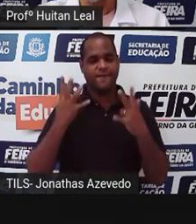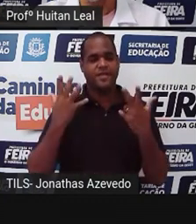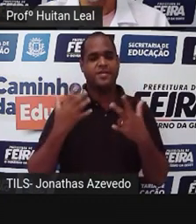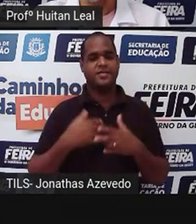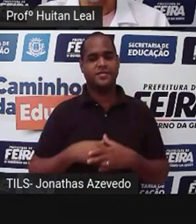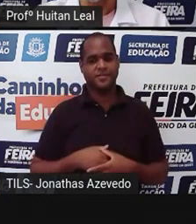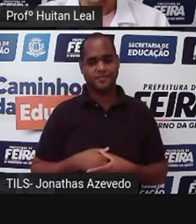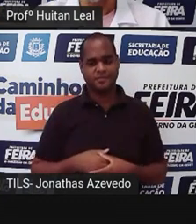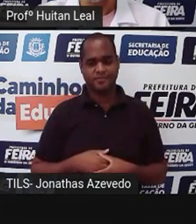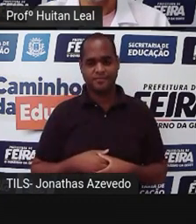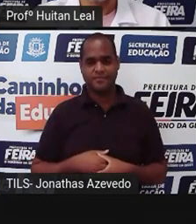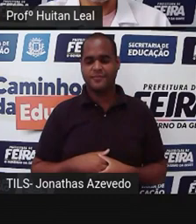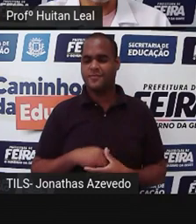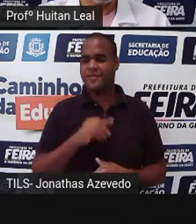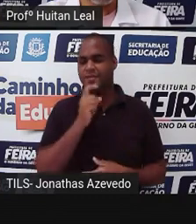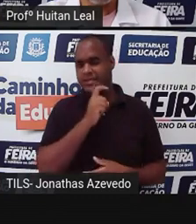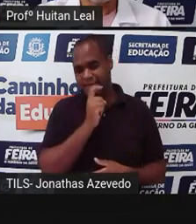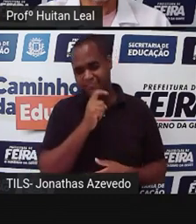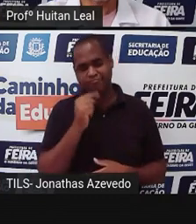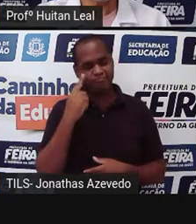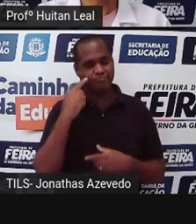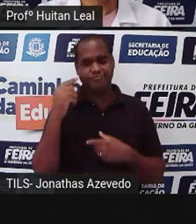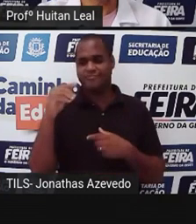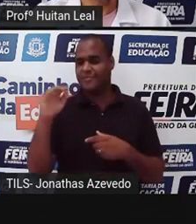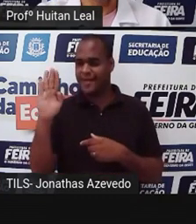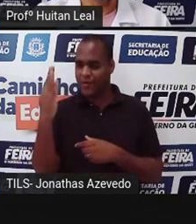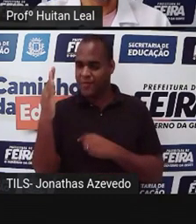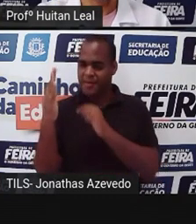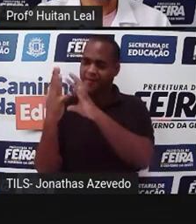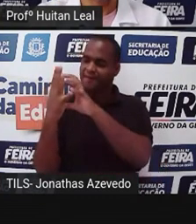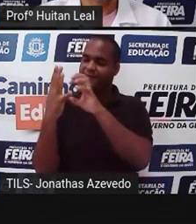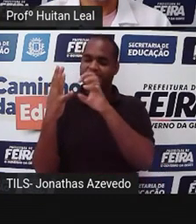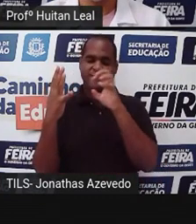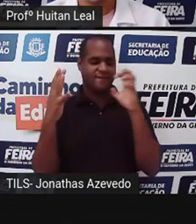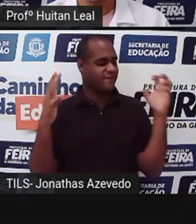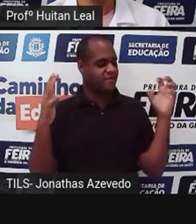fantasioso. O reflexo sai do espelho.